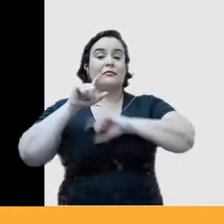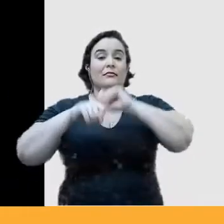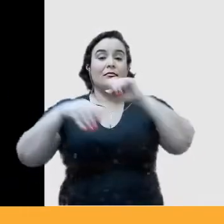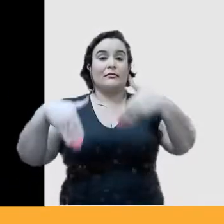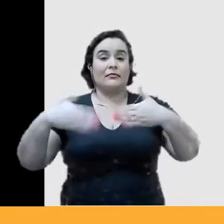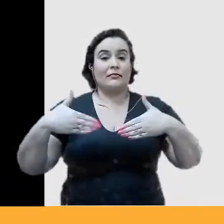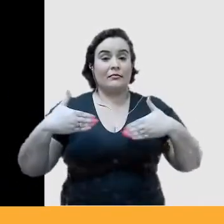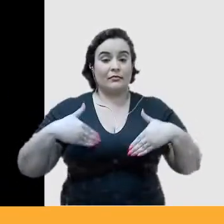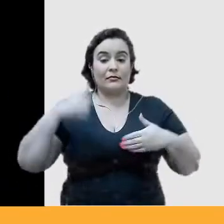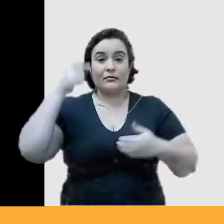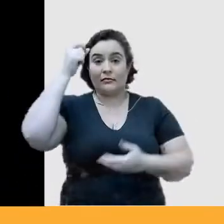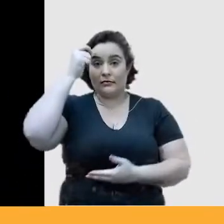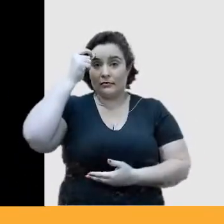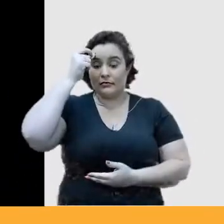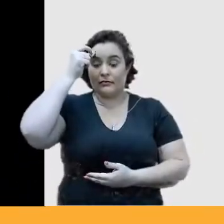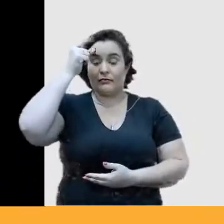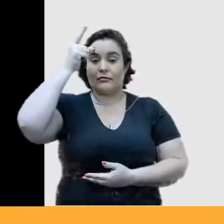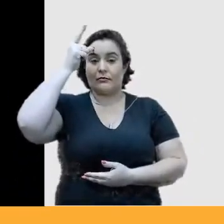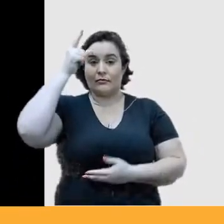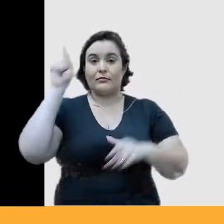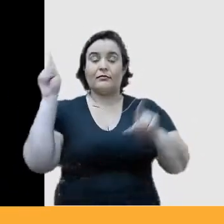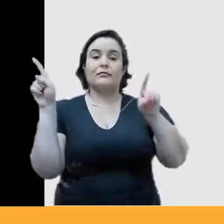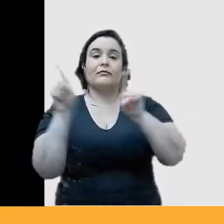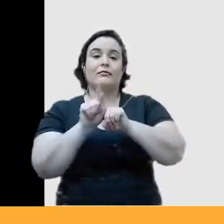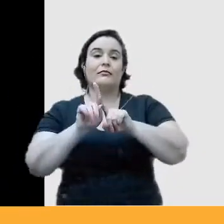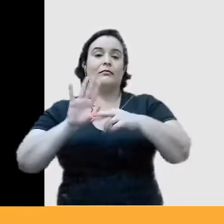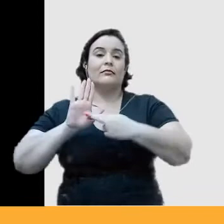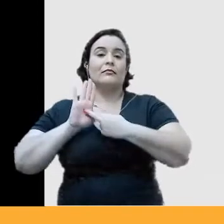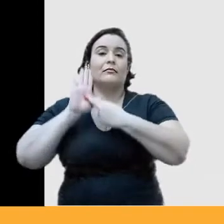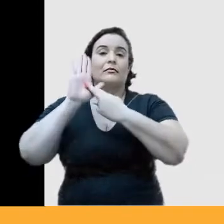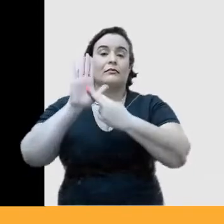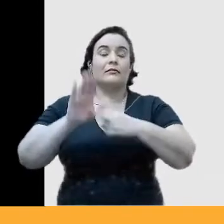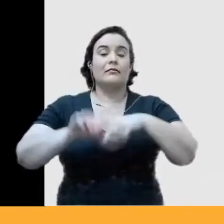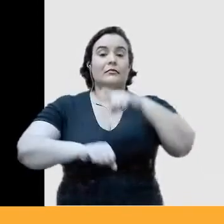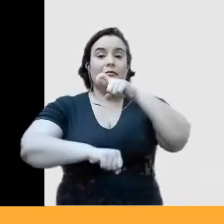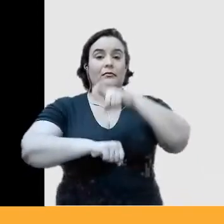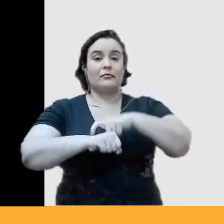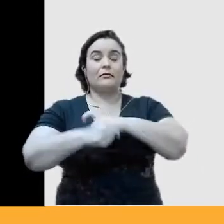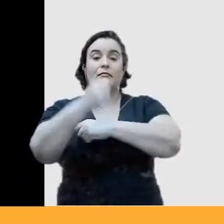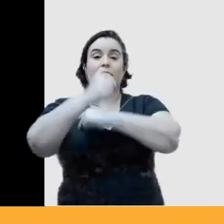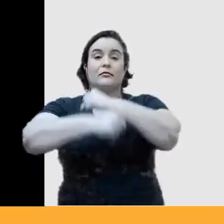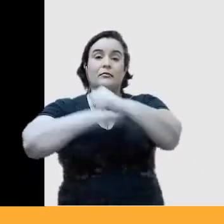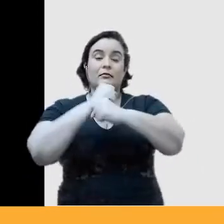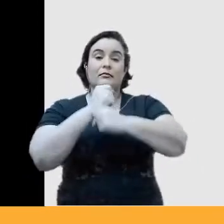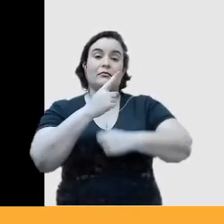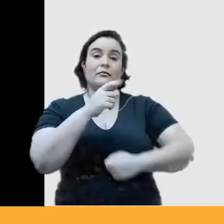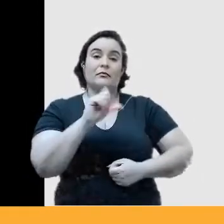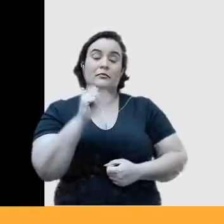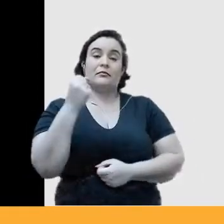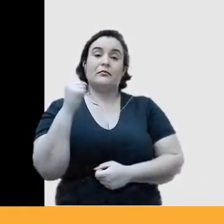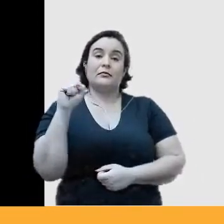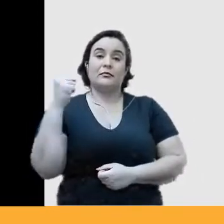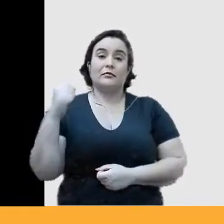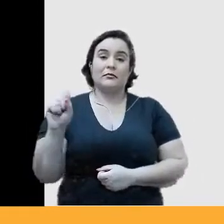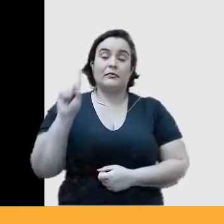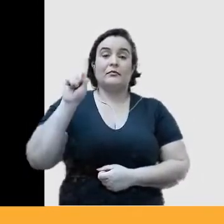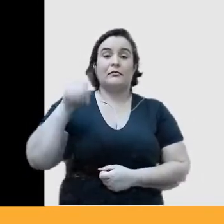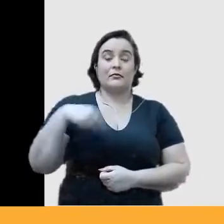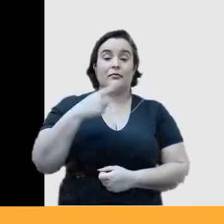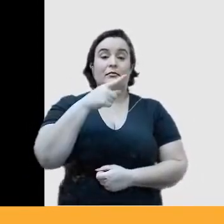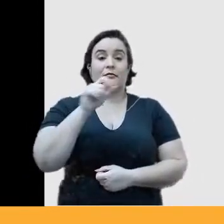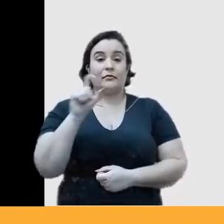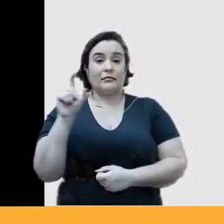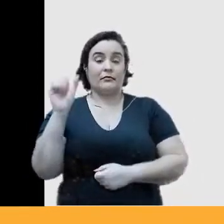Cultura, para representar aquele momento de 1988, que é o centenário da